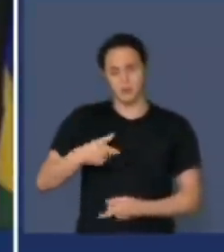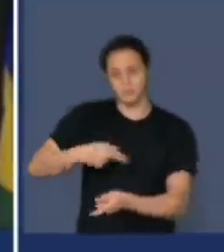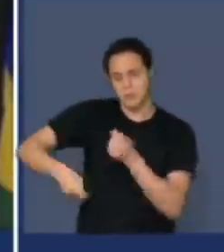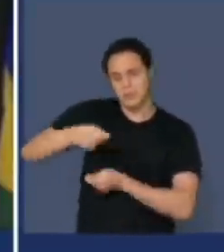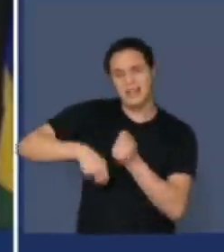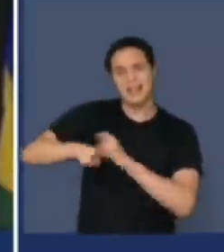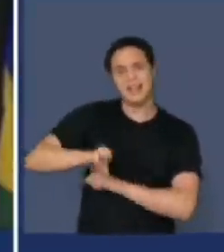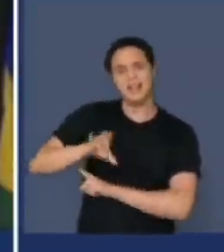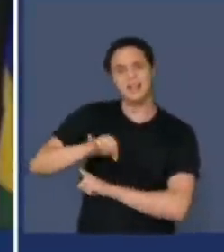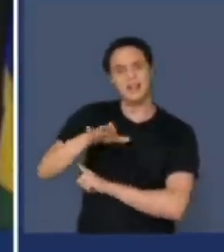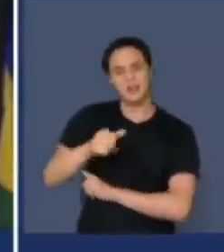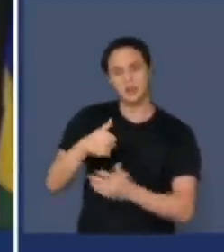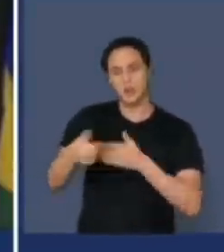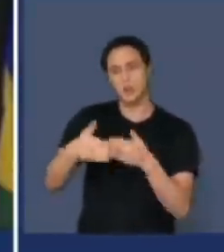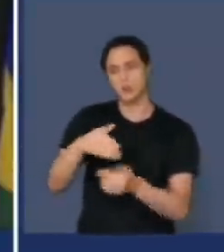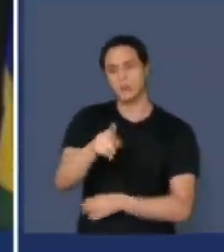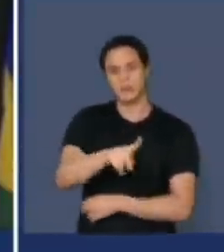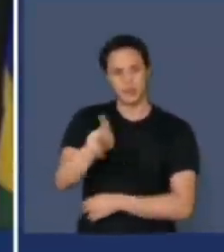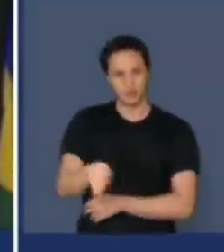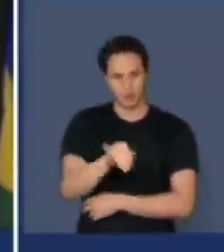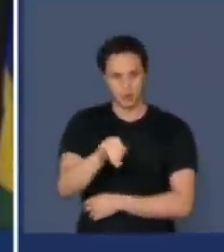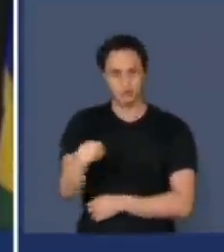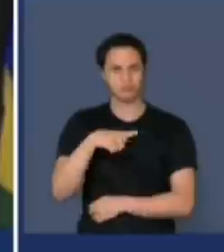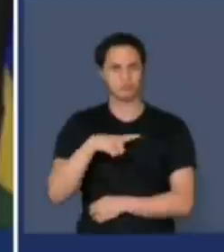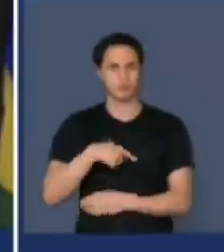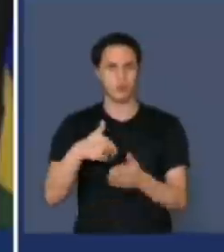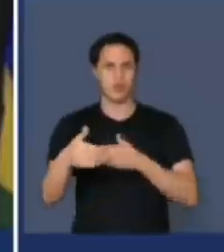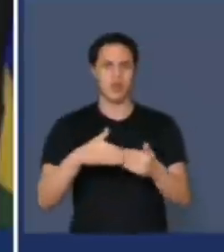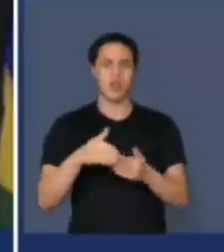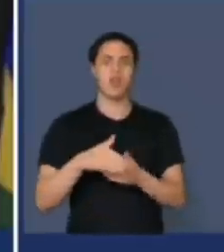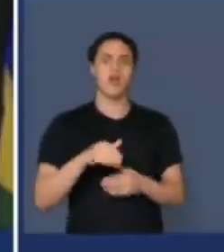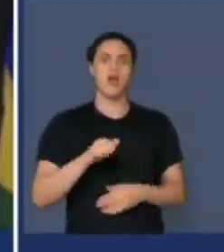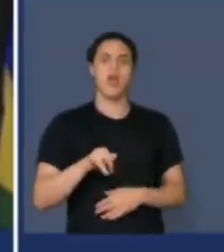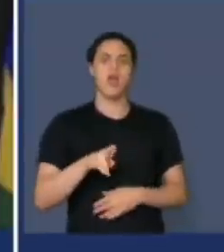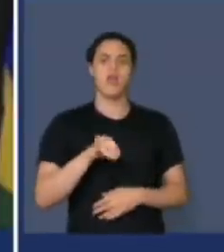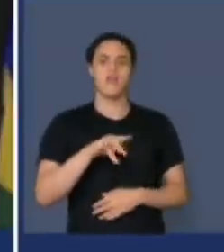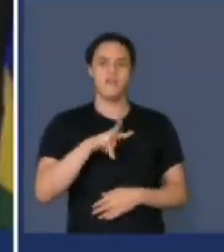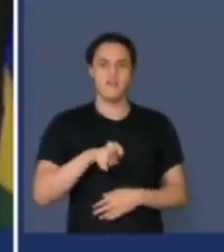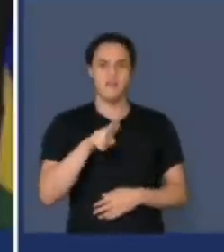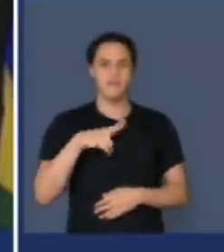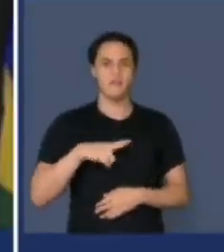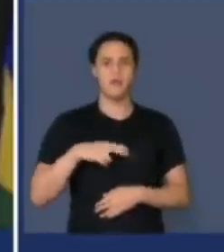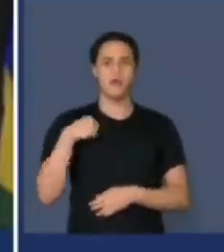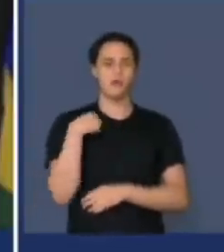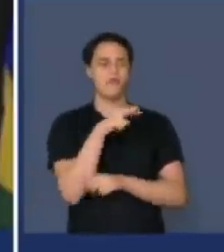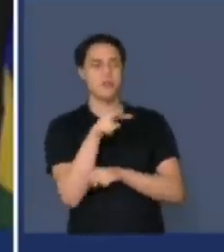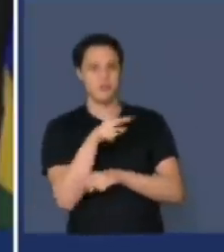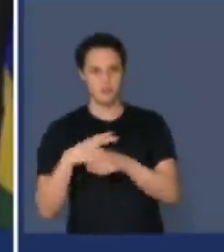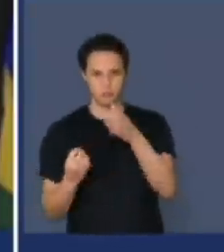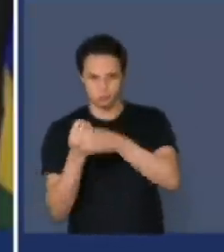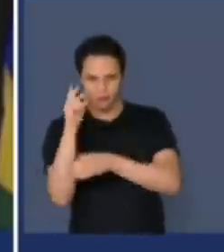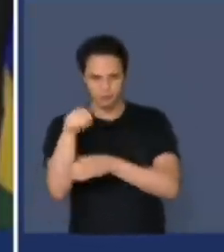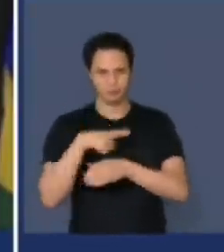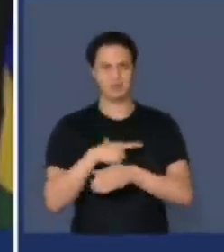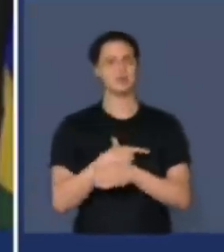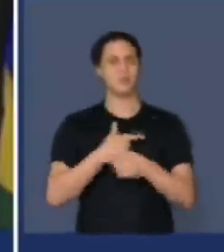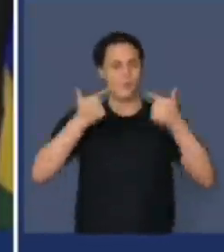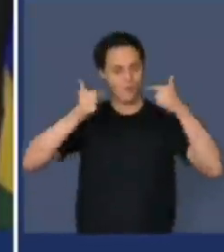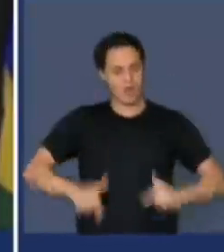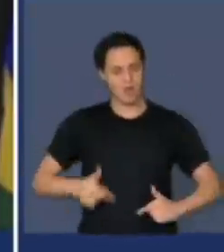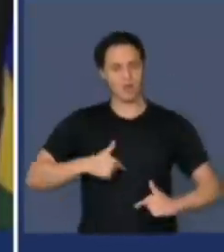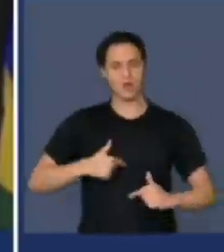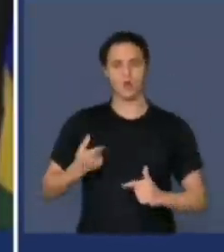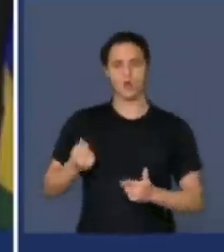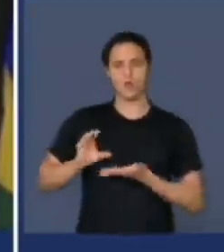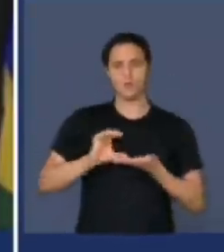quaisquer pessoas jurídicas nas comercializações de RVE, ou seja, dessas verificações de emissão, ficam isentas de contribuição para o financiamento da